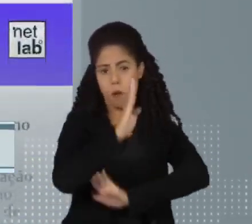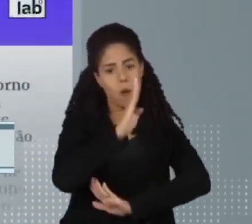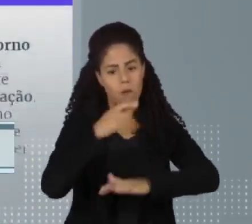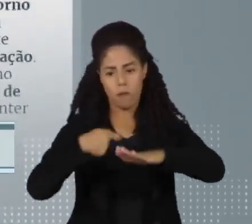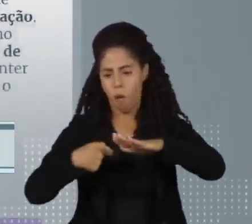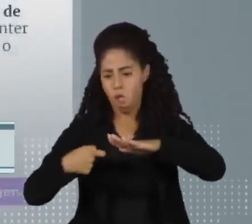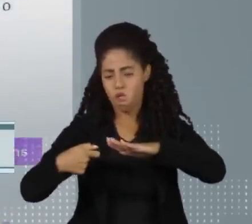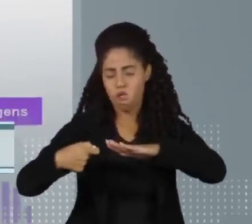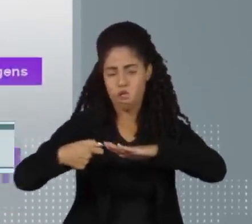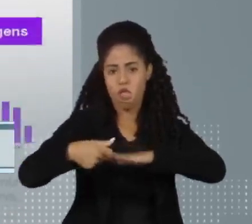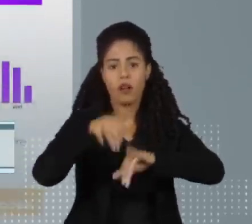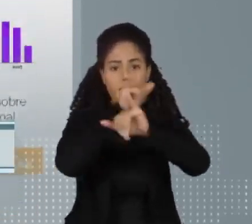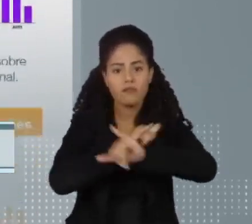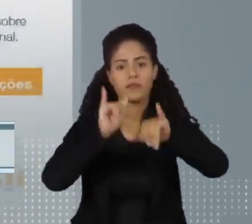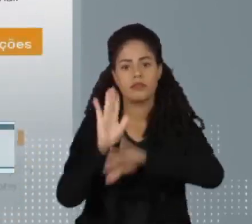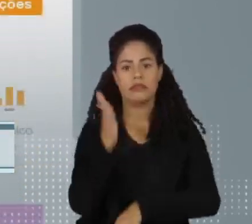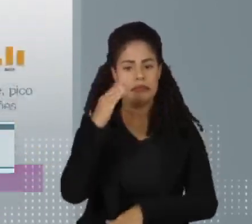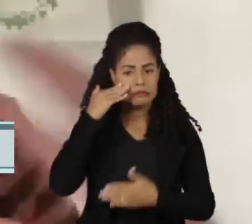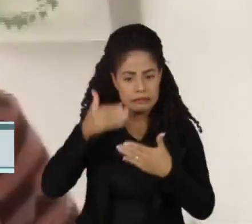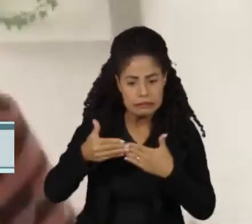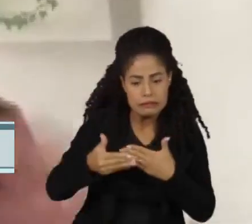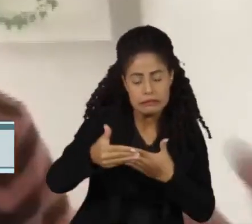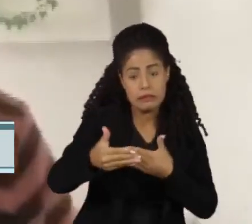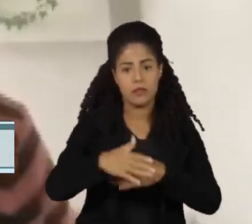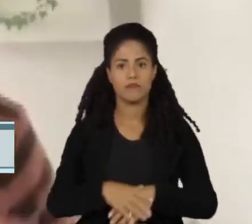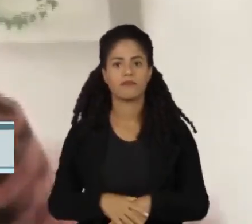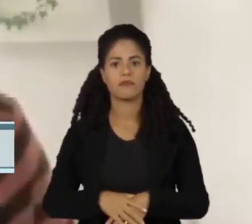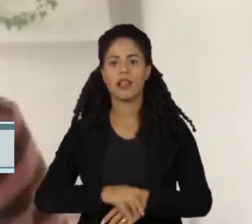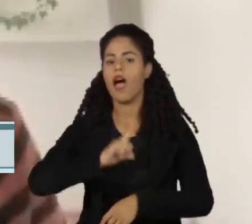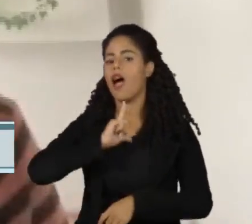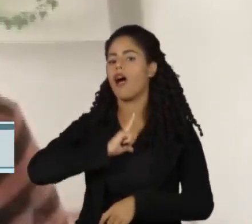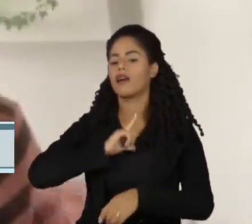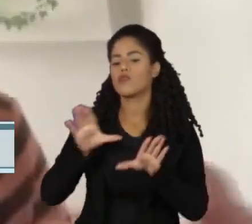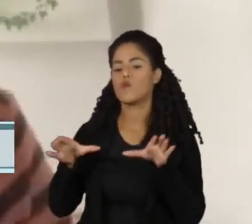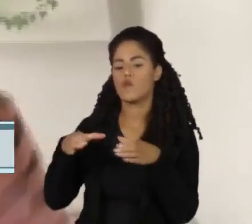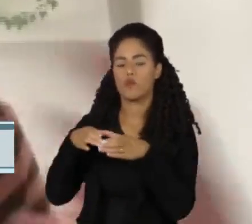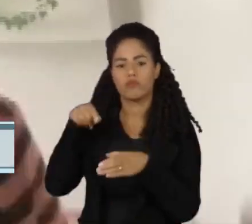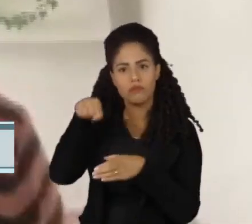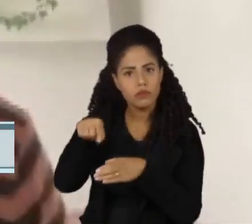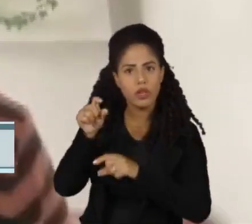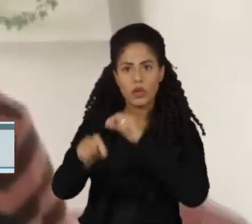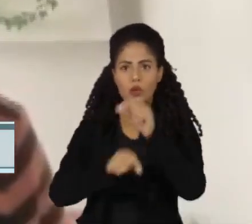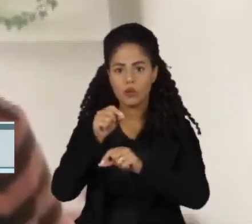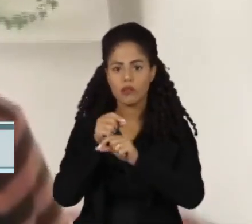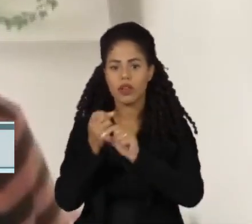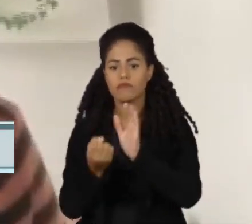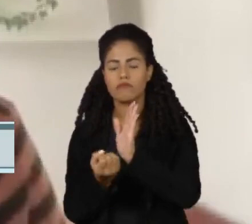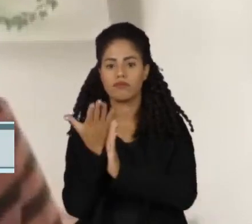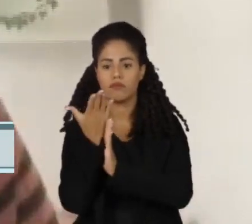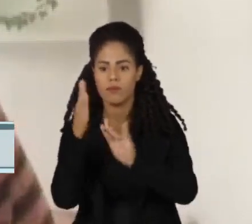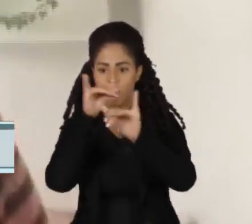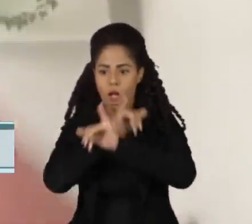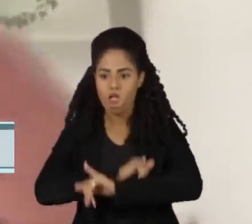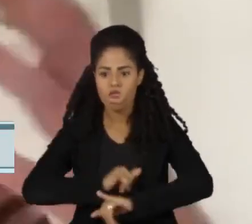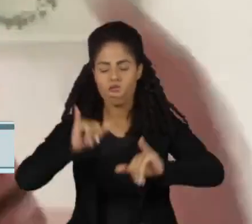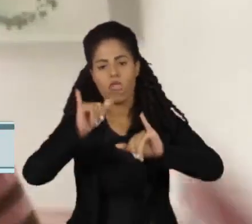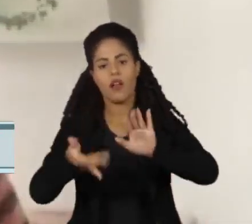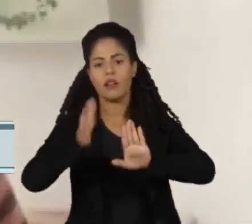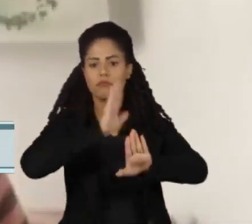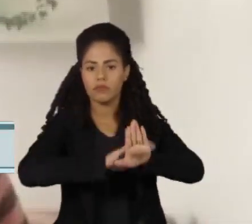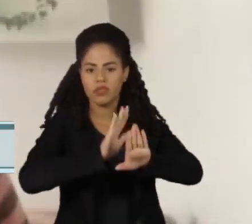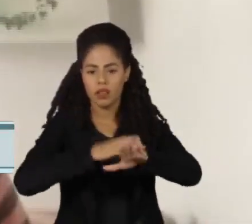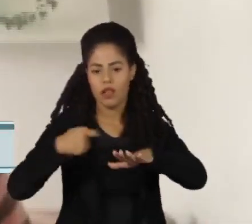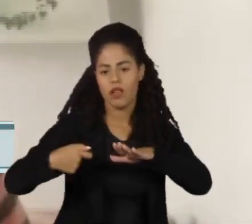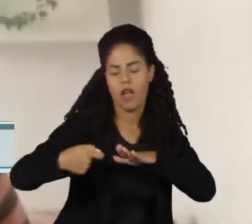news na data e nos dias seguintes. Existe toda uma indústria que se cria em função dessa desinformação. Então tem o